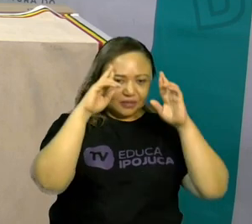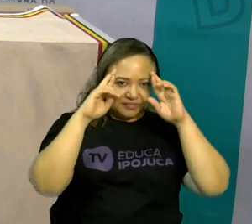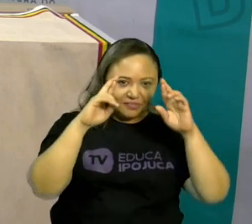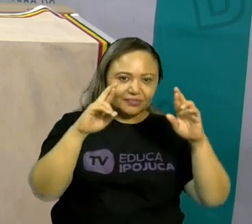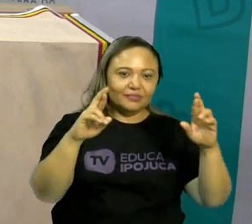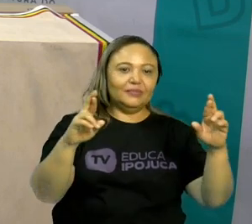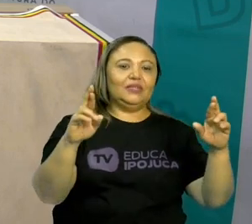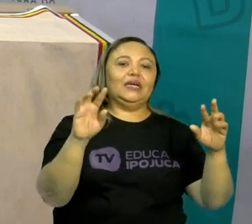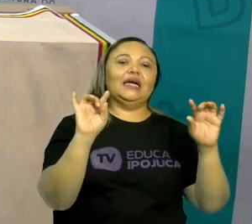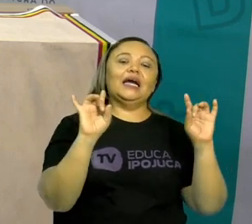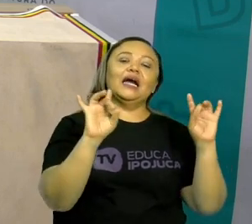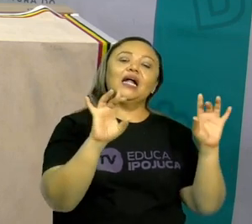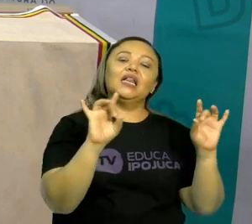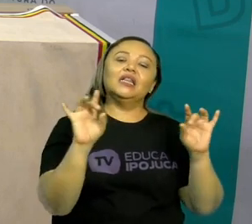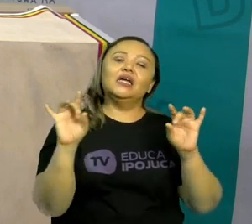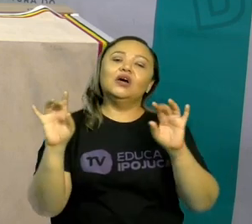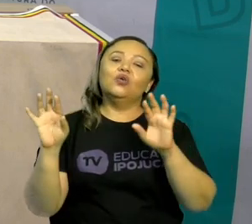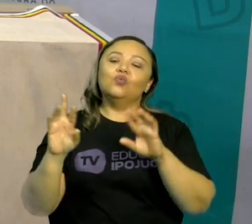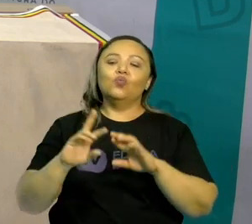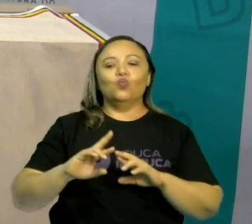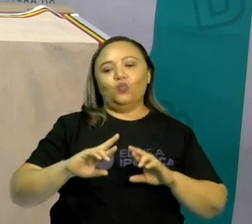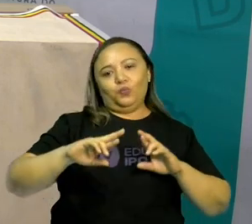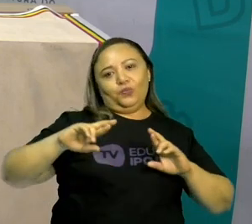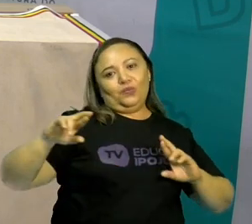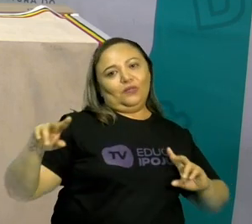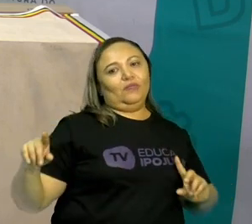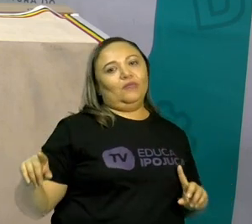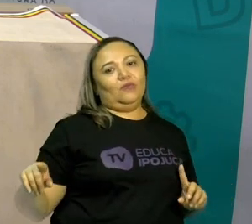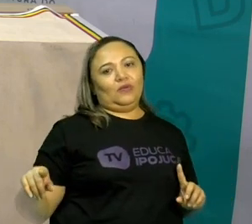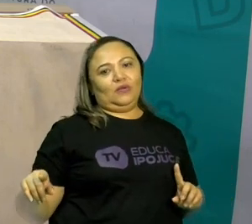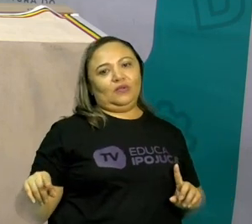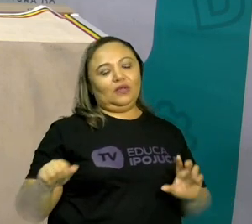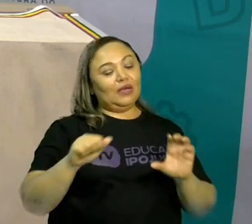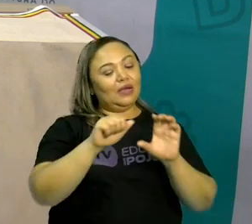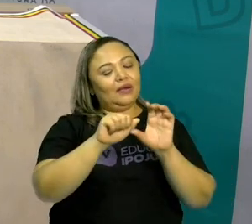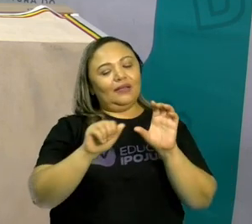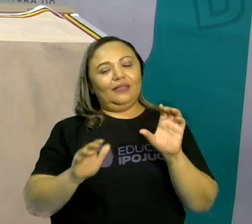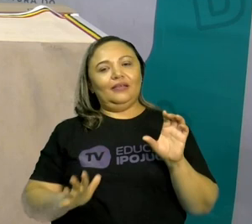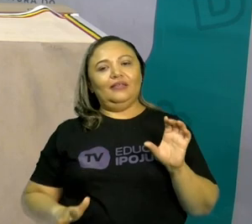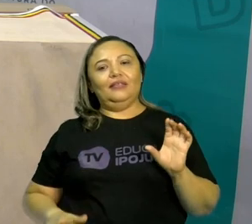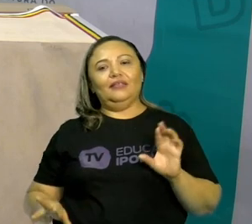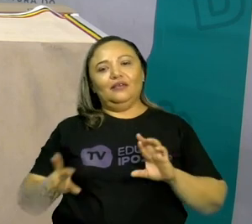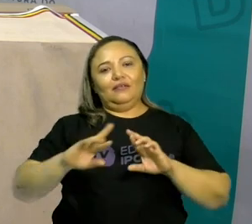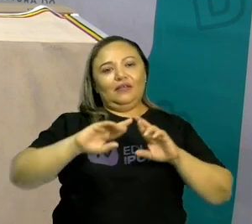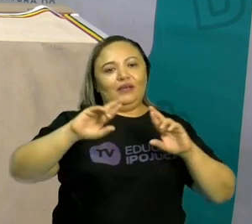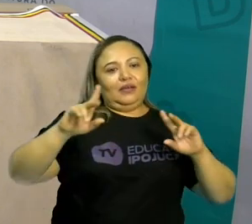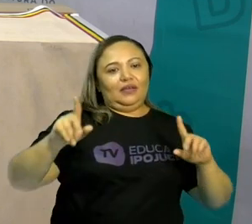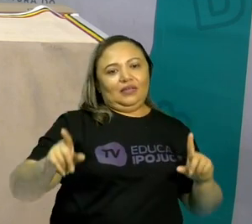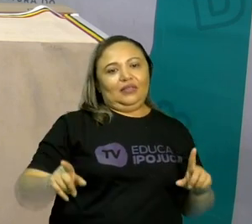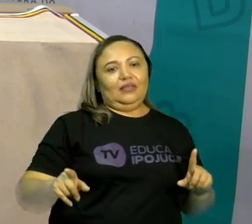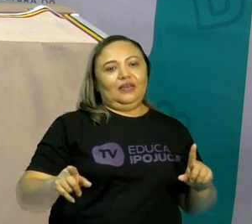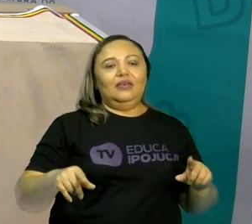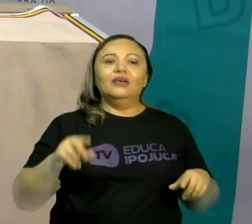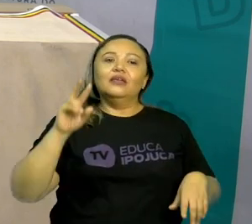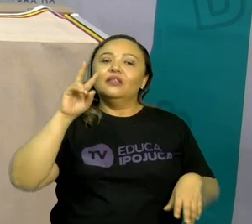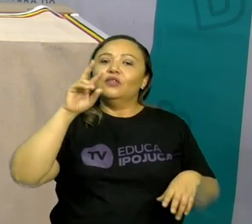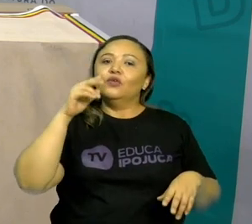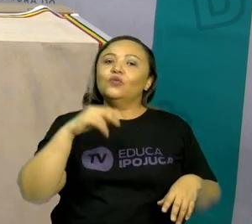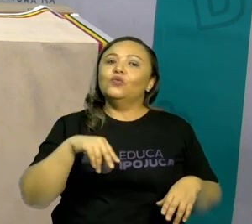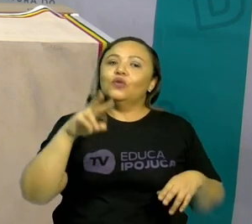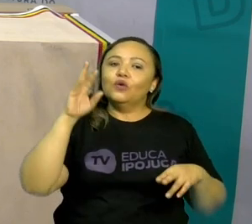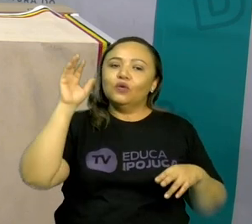jeitinho que o papai do céu nos fez. Com as características do nosso papai, da nossa mamãe, do